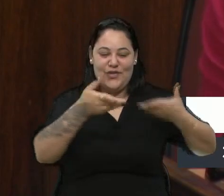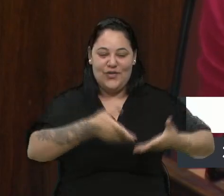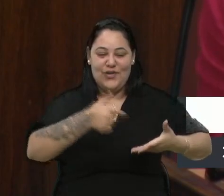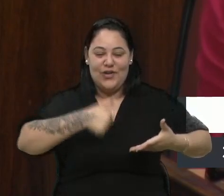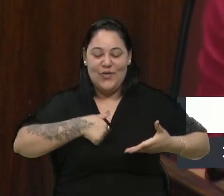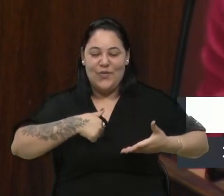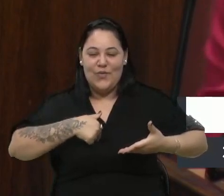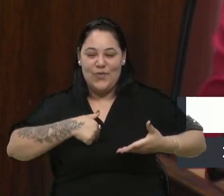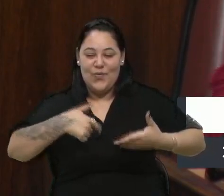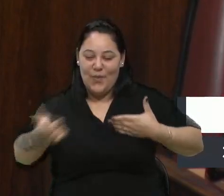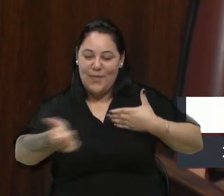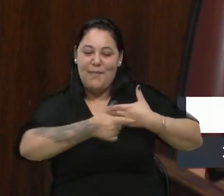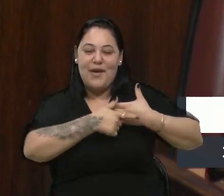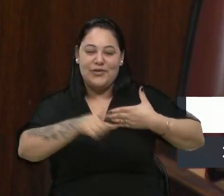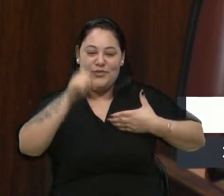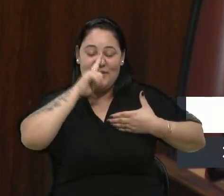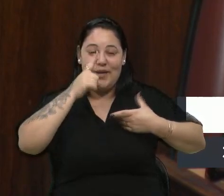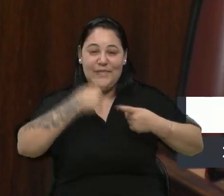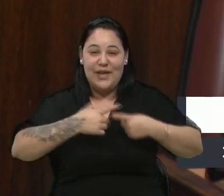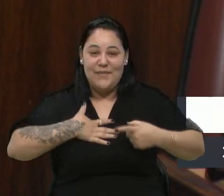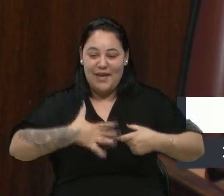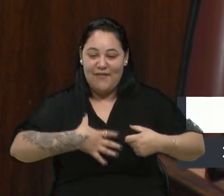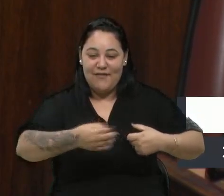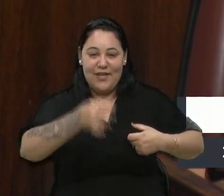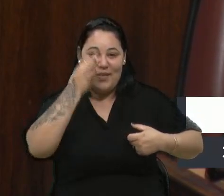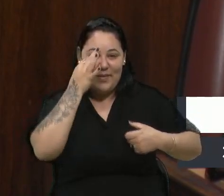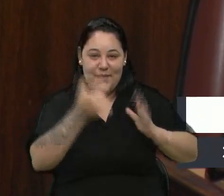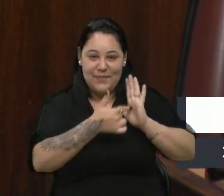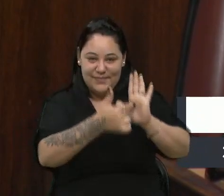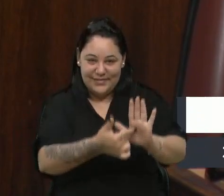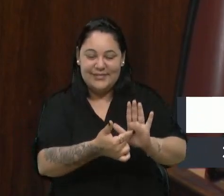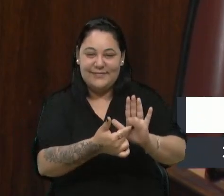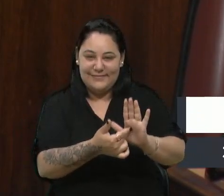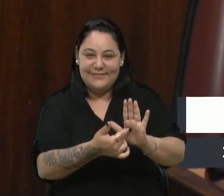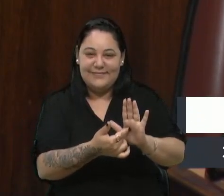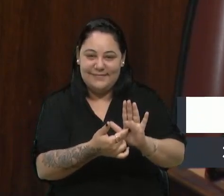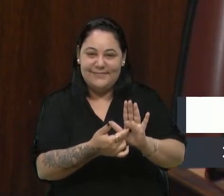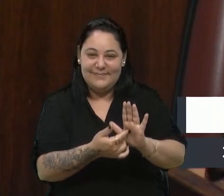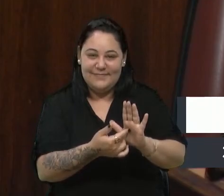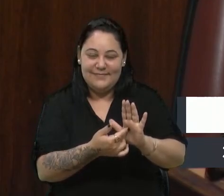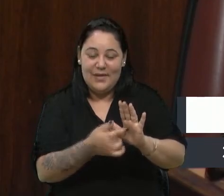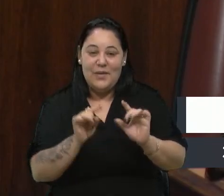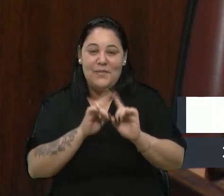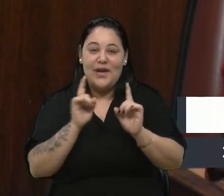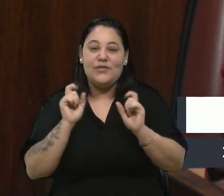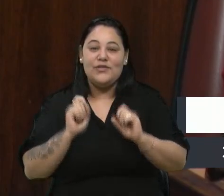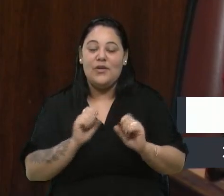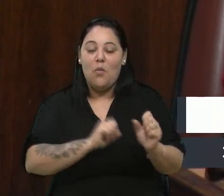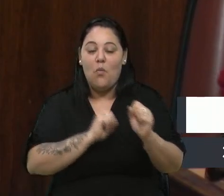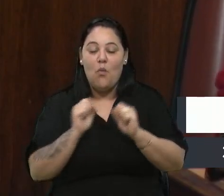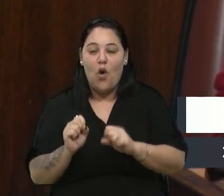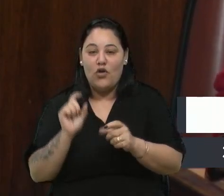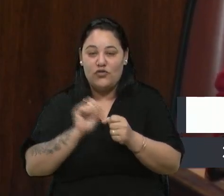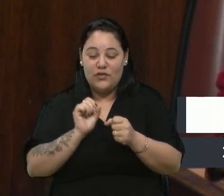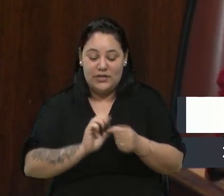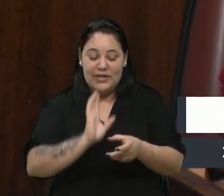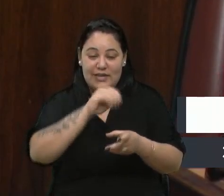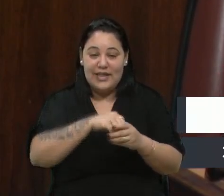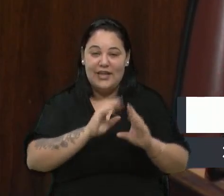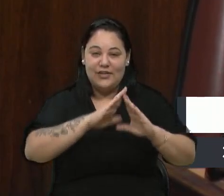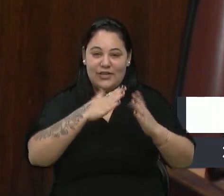mãe, porque a filha dela estava apresentando. Mas o que é possível fazer nas escolas